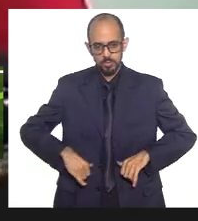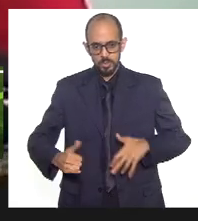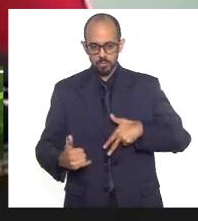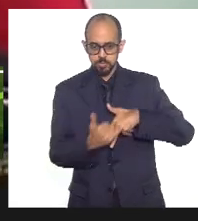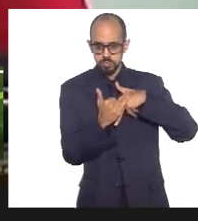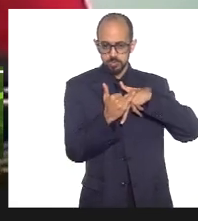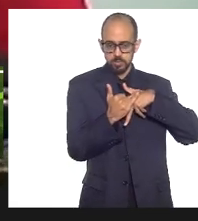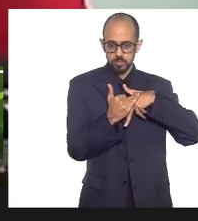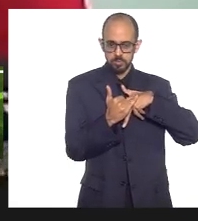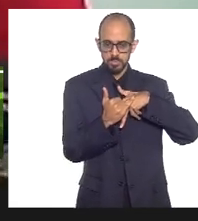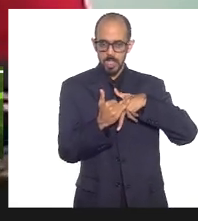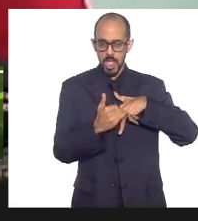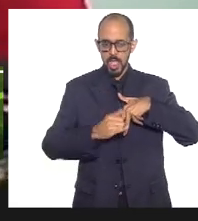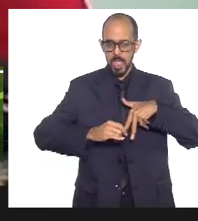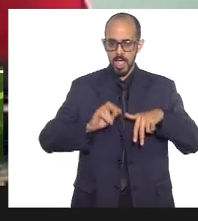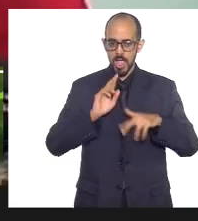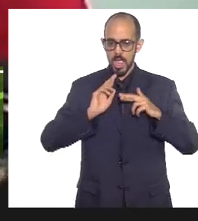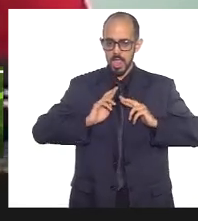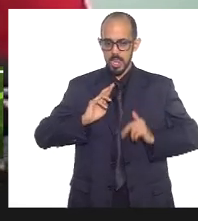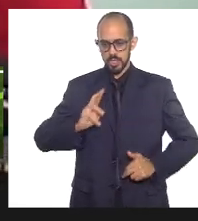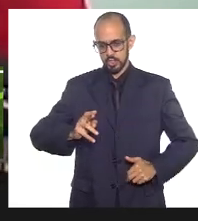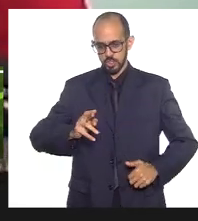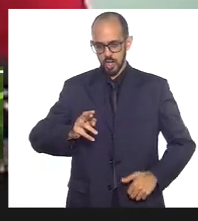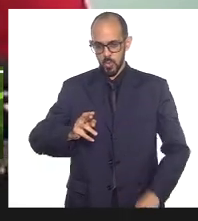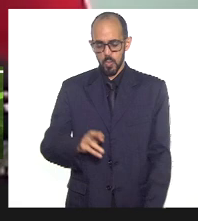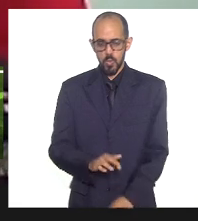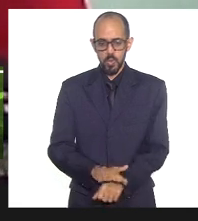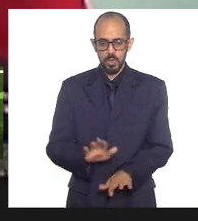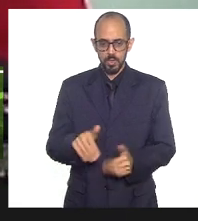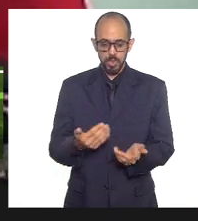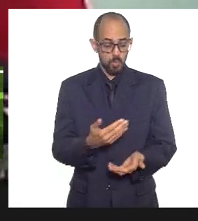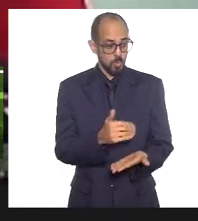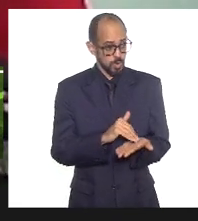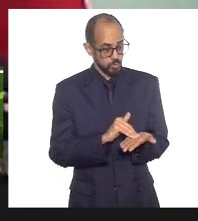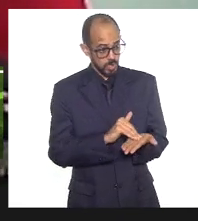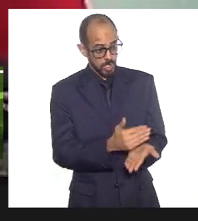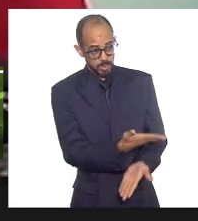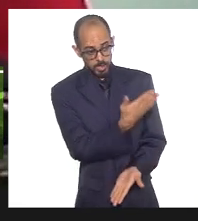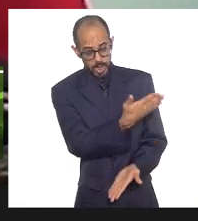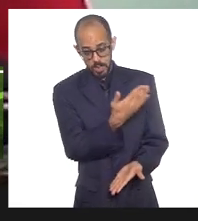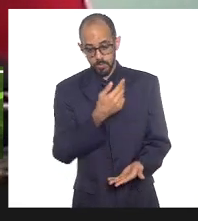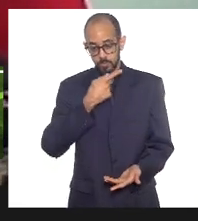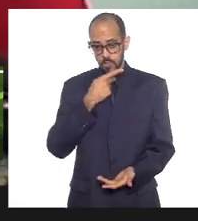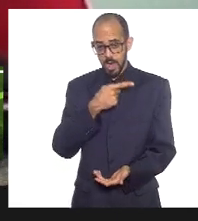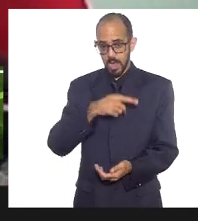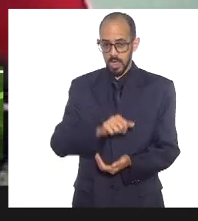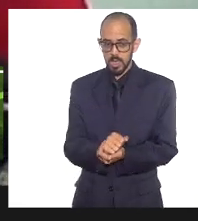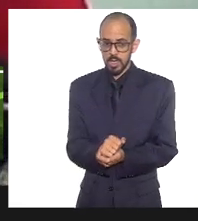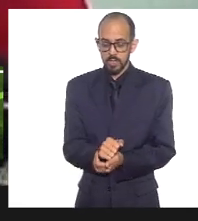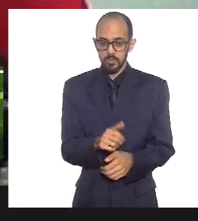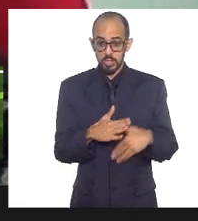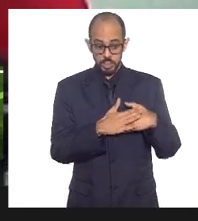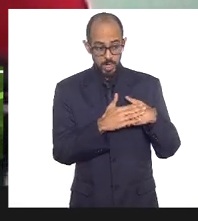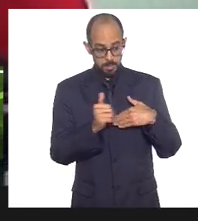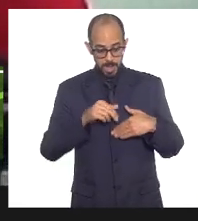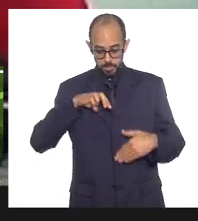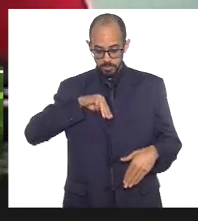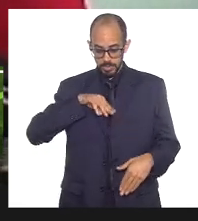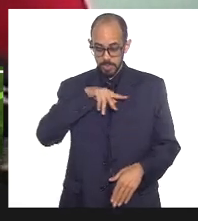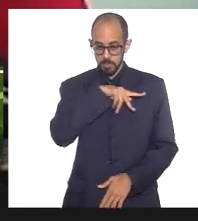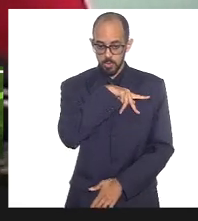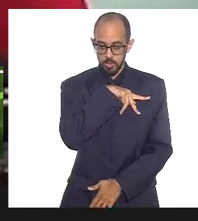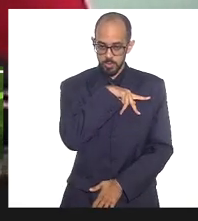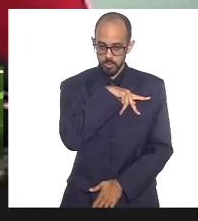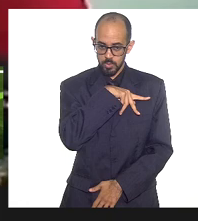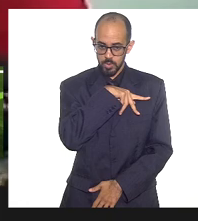religioso. Quando o secretário coloca que foi chamado no Ministério Público